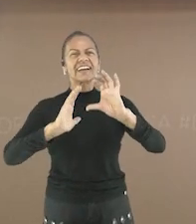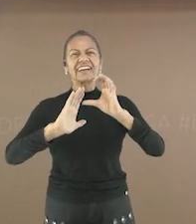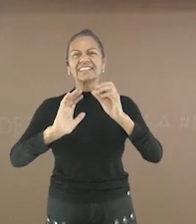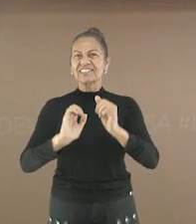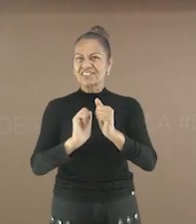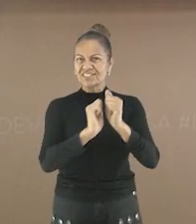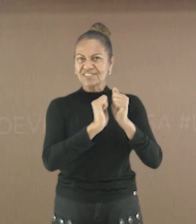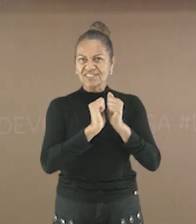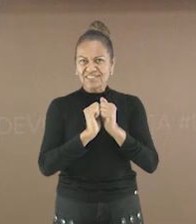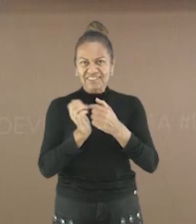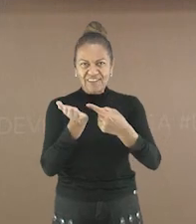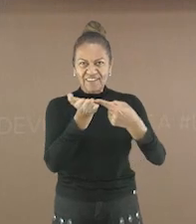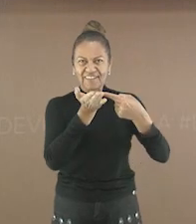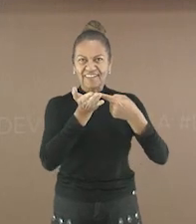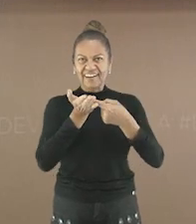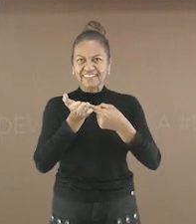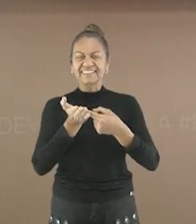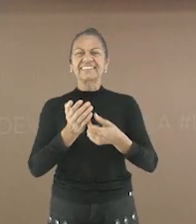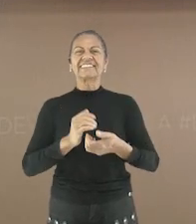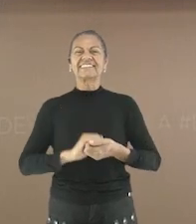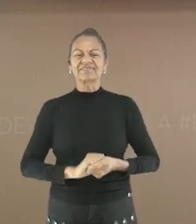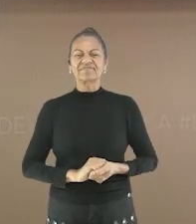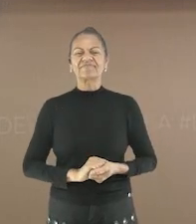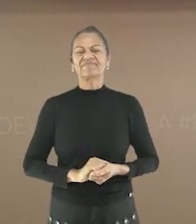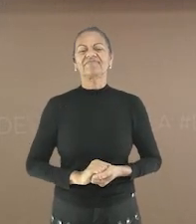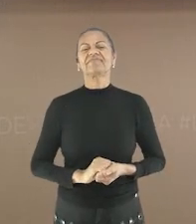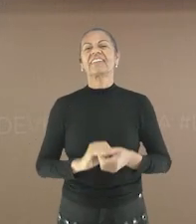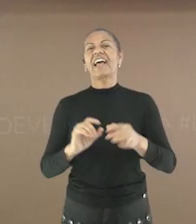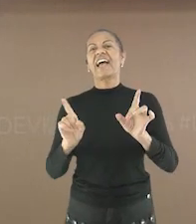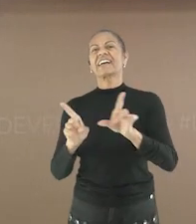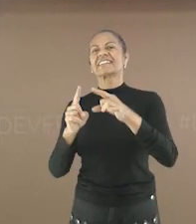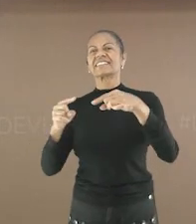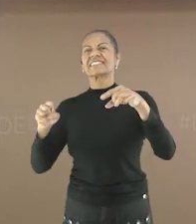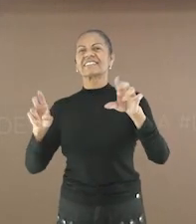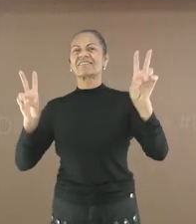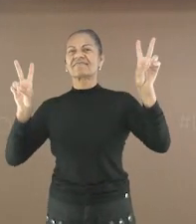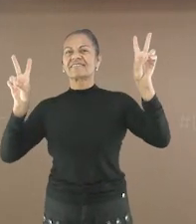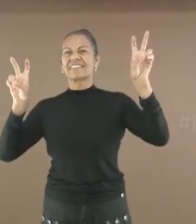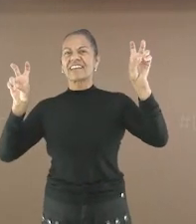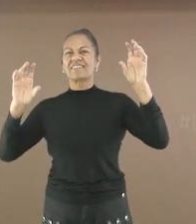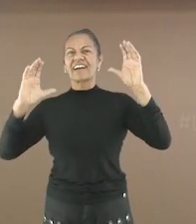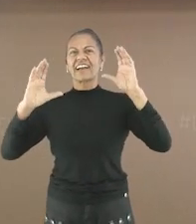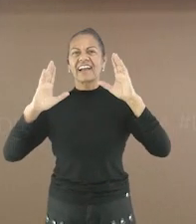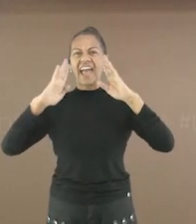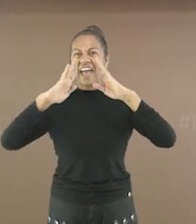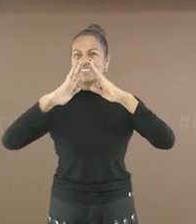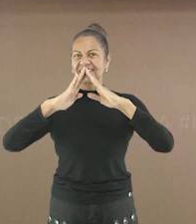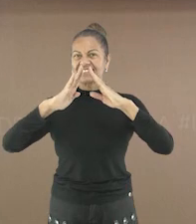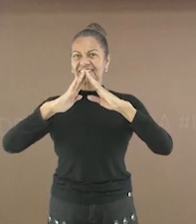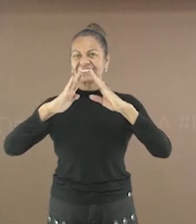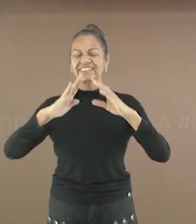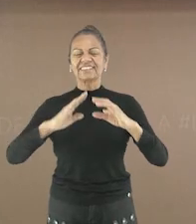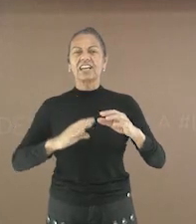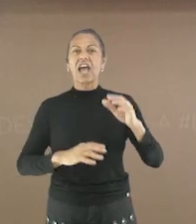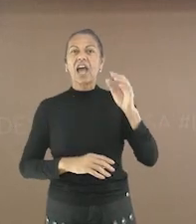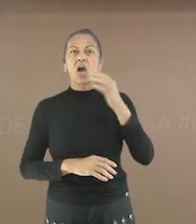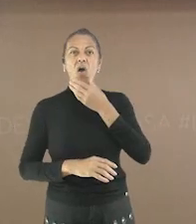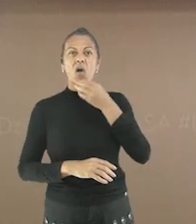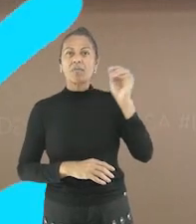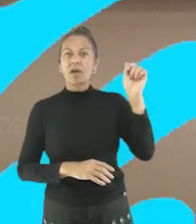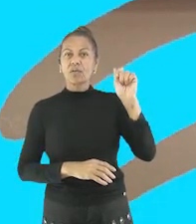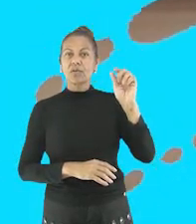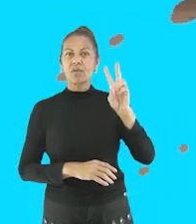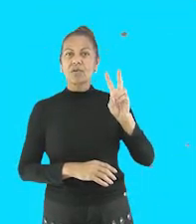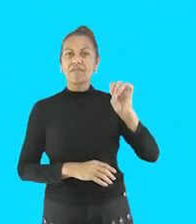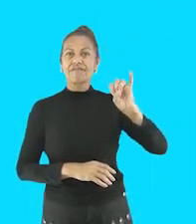música, cante também. Combinado? Cante aí, professor Fabrício, a canção A Casa, de Vinícius de Moraes.